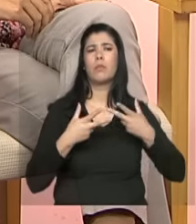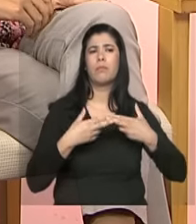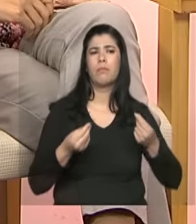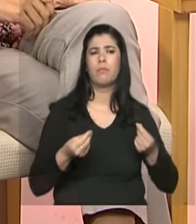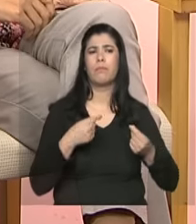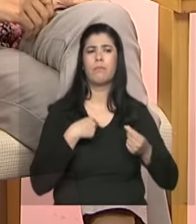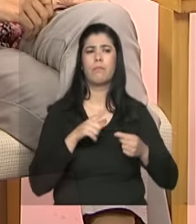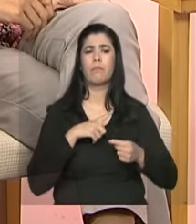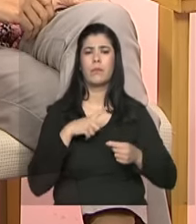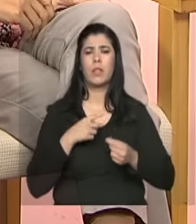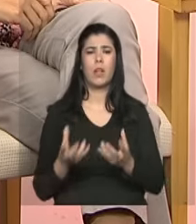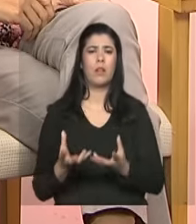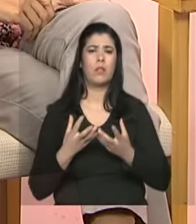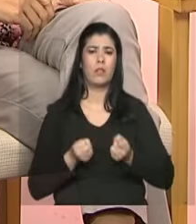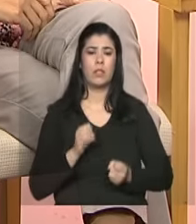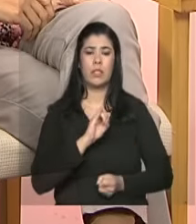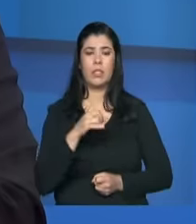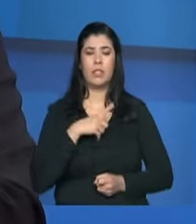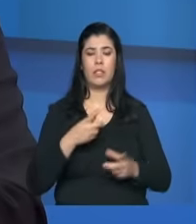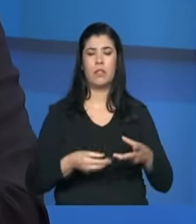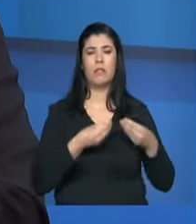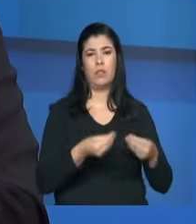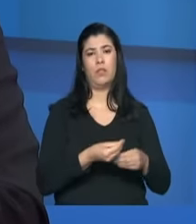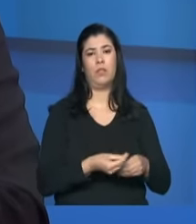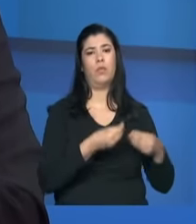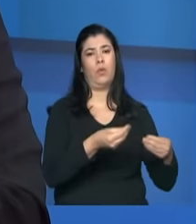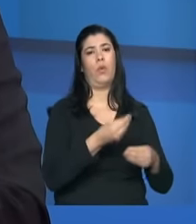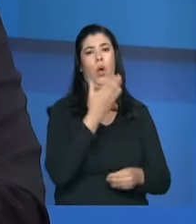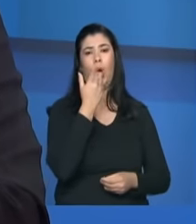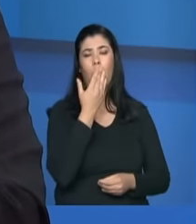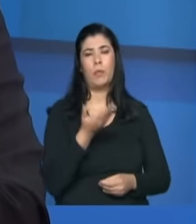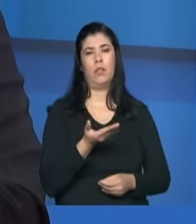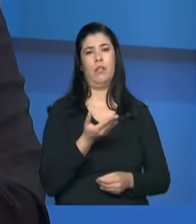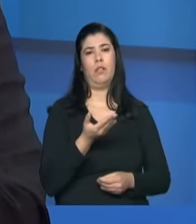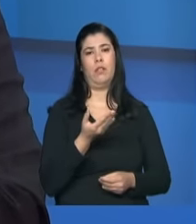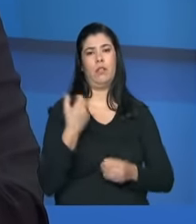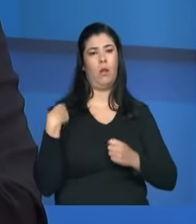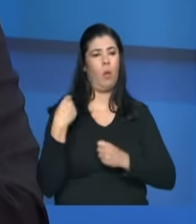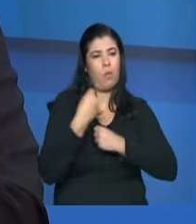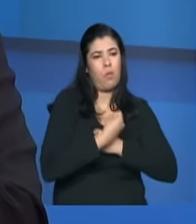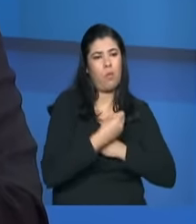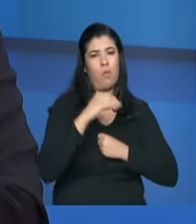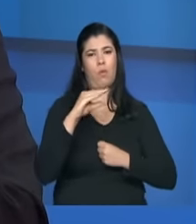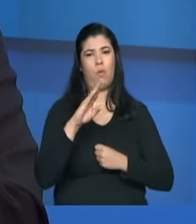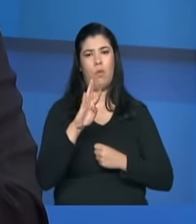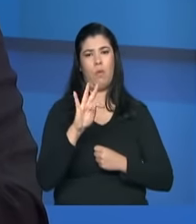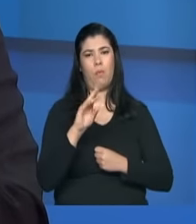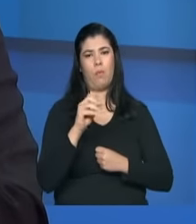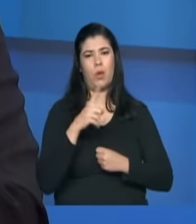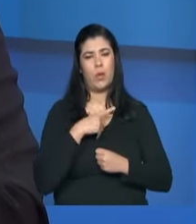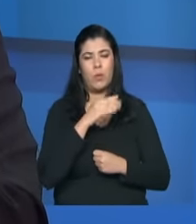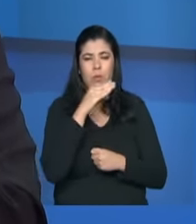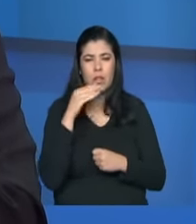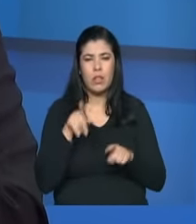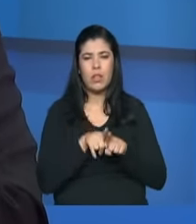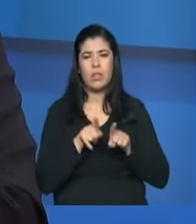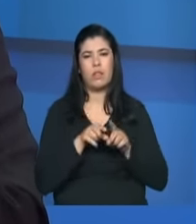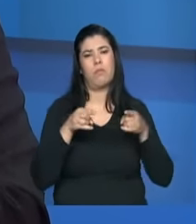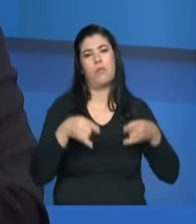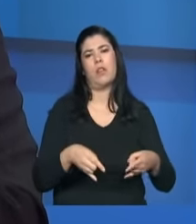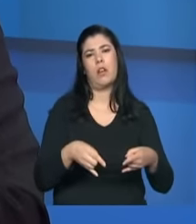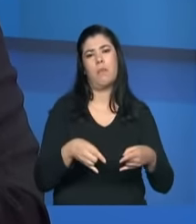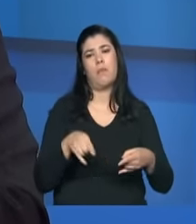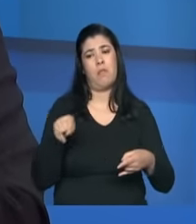trabalha pontualmente simplesmente dá comida cobertor e cama a gente não consegue superar aquela situação e ele continua ali